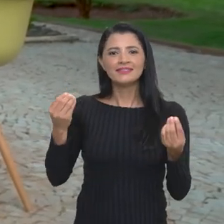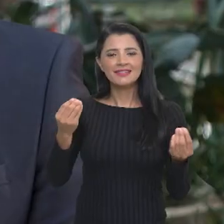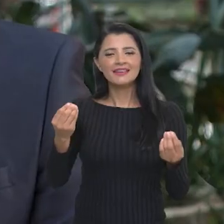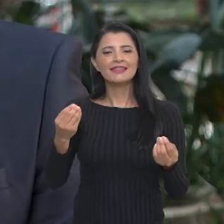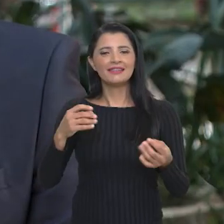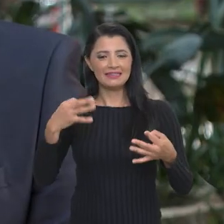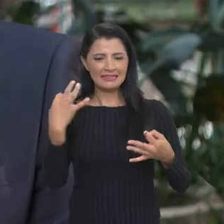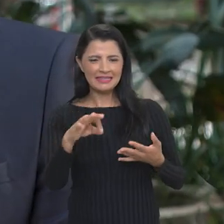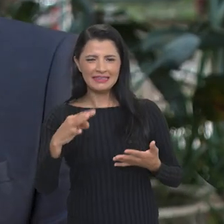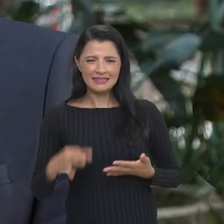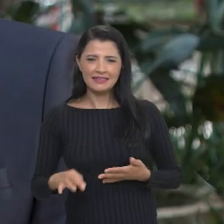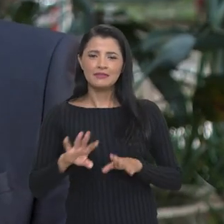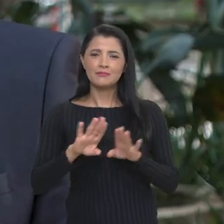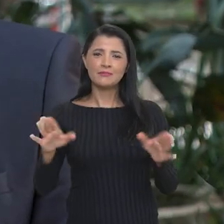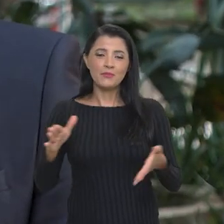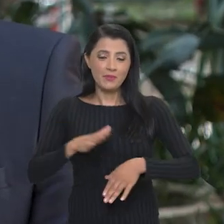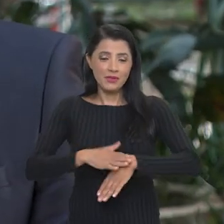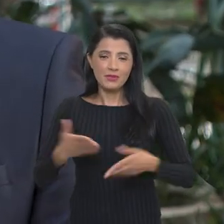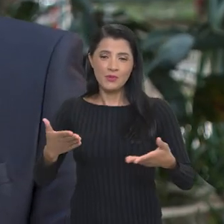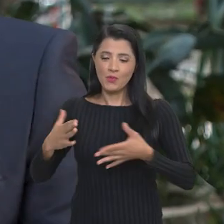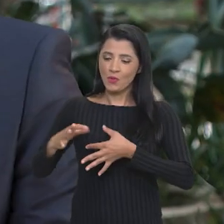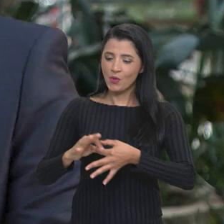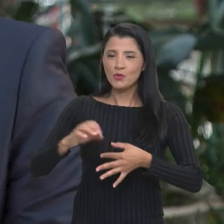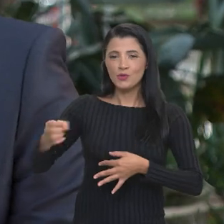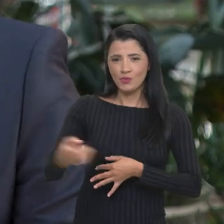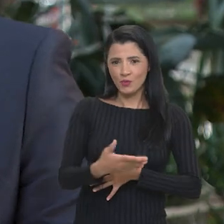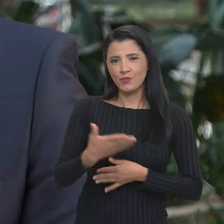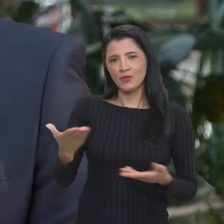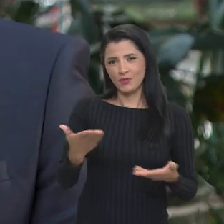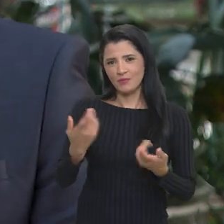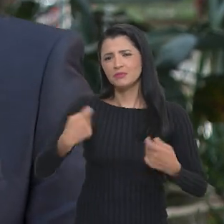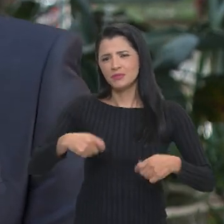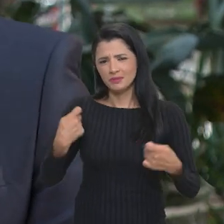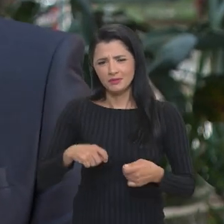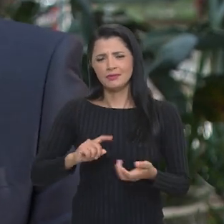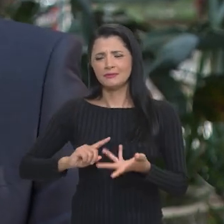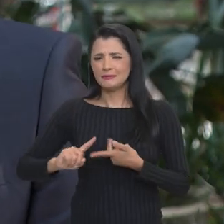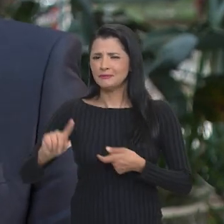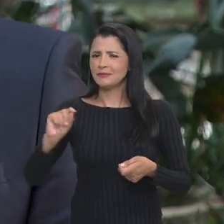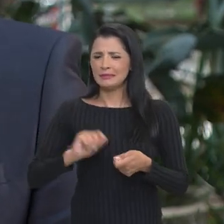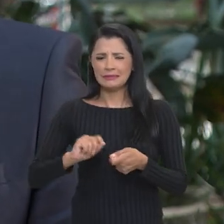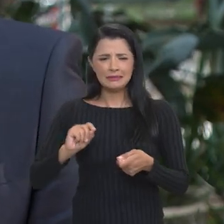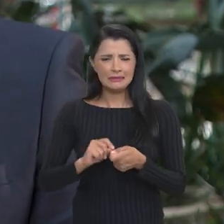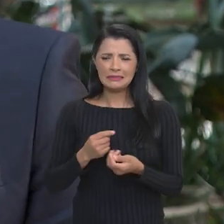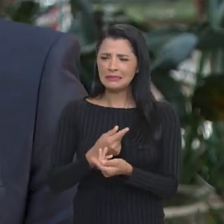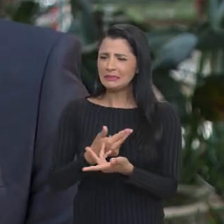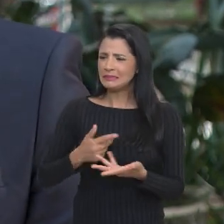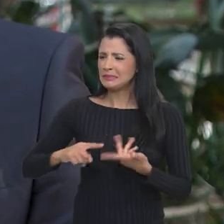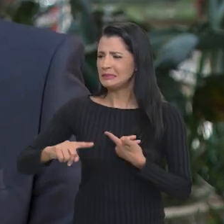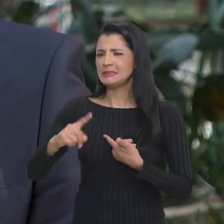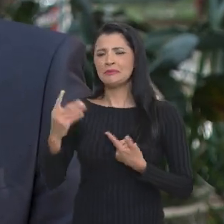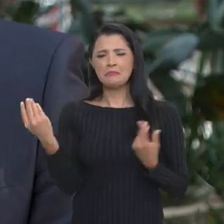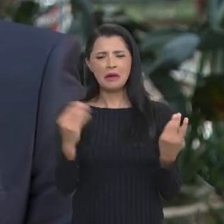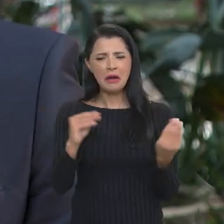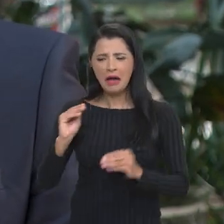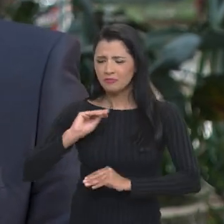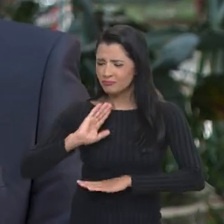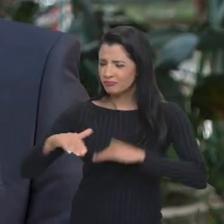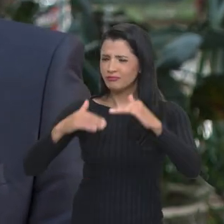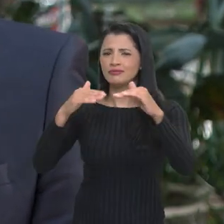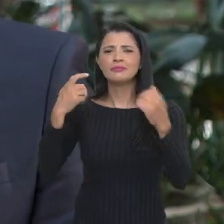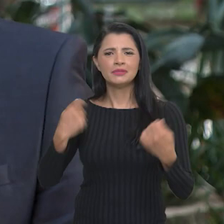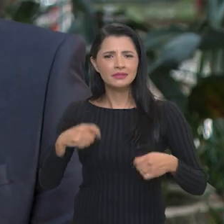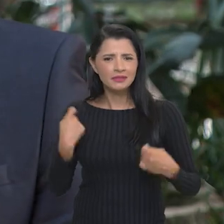o nosso país. Muito precisa ser feito. Uma grande reconstrução é necessária. O período da eleição passou